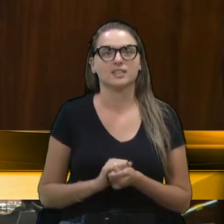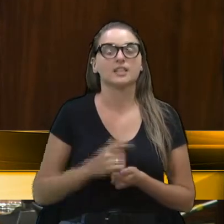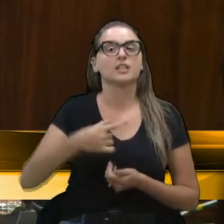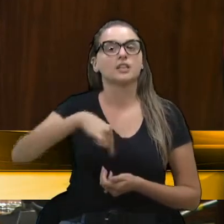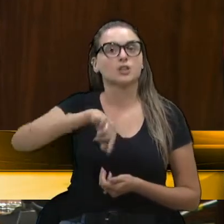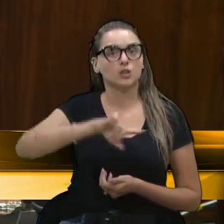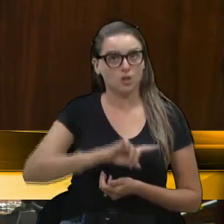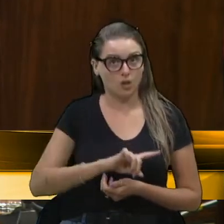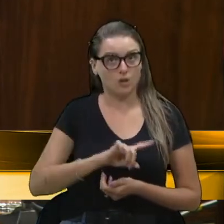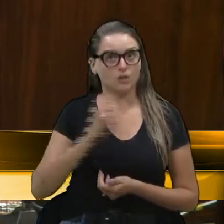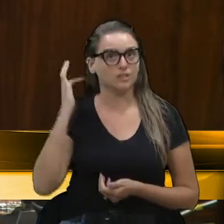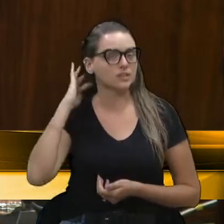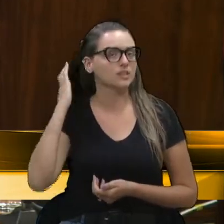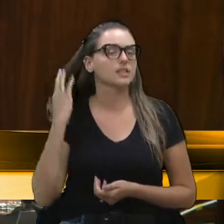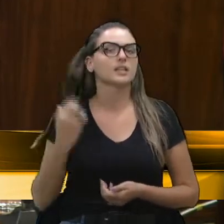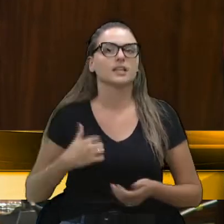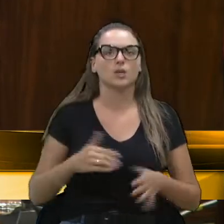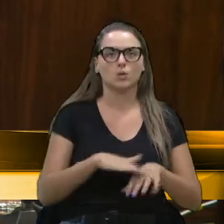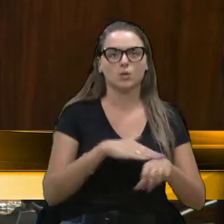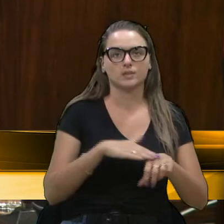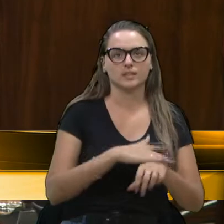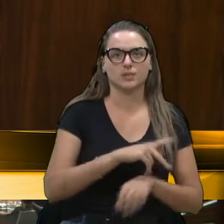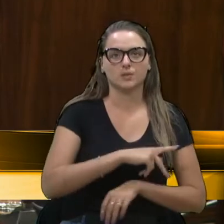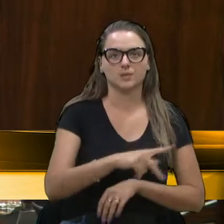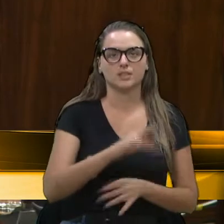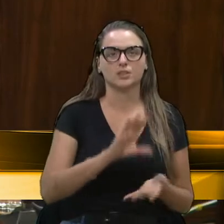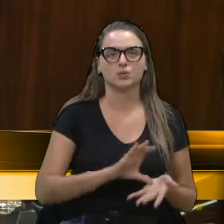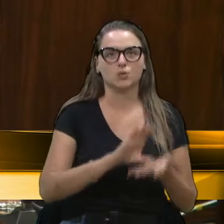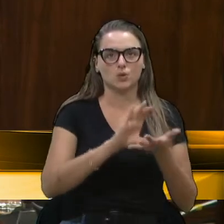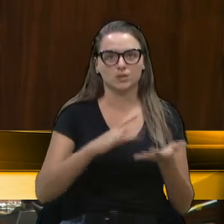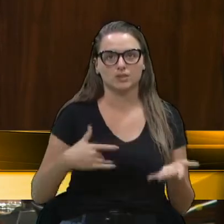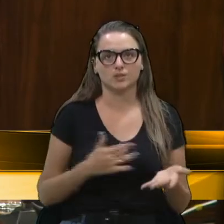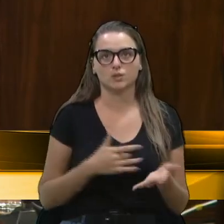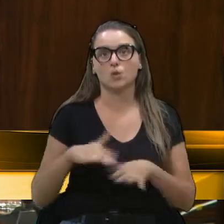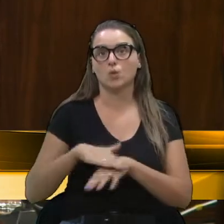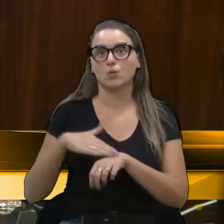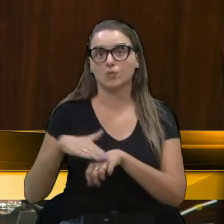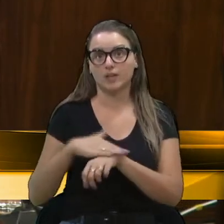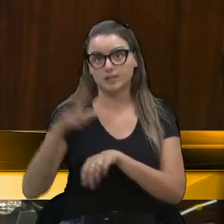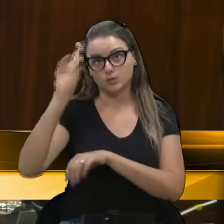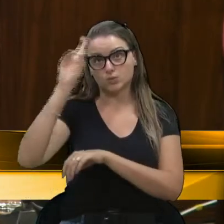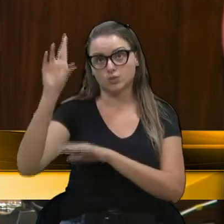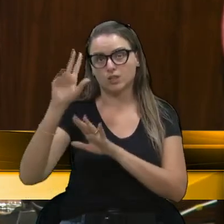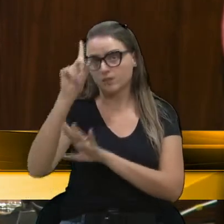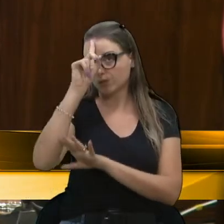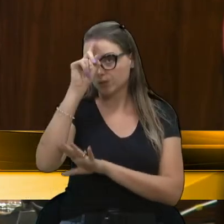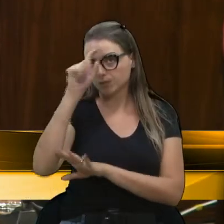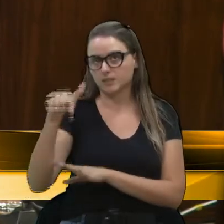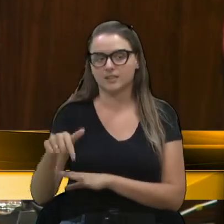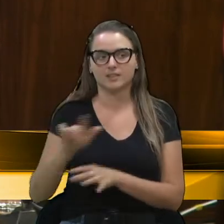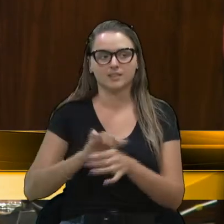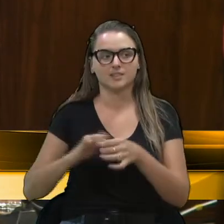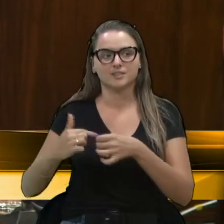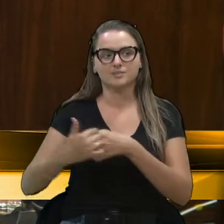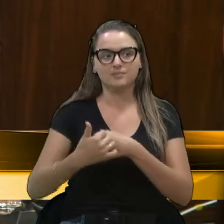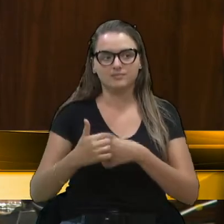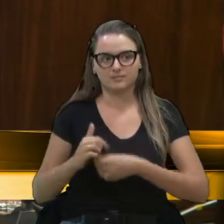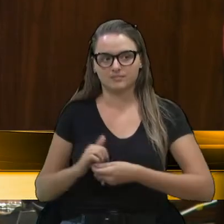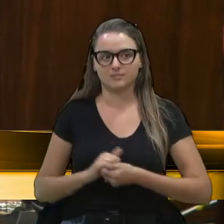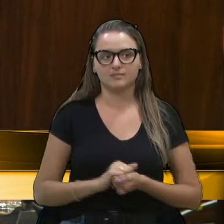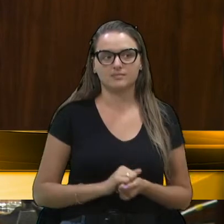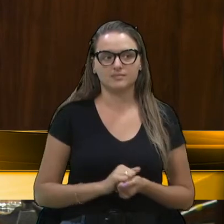prestes, falei com o presidente do Conselho Municipal da Saúde, conversa com os diretores dos hospitais aqui da cidade para ver a condição que nós temos.